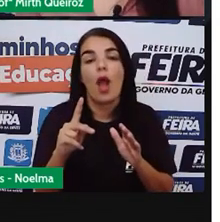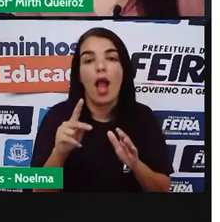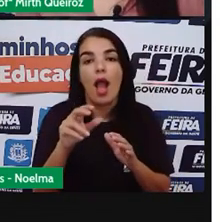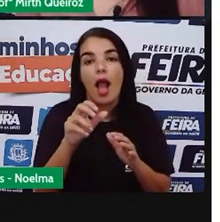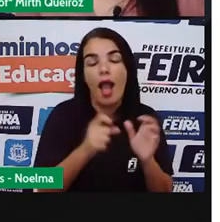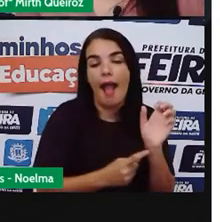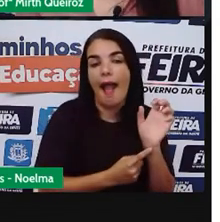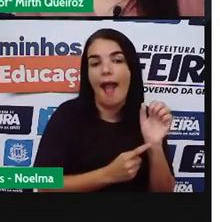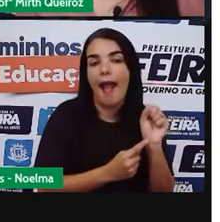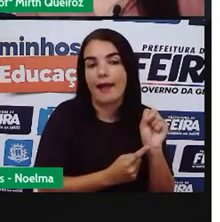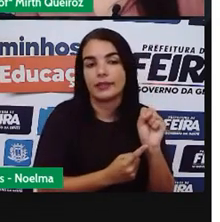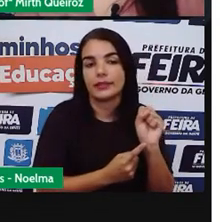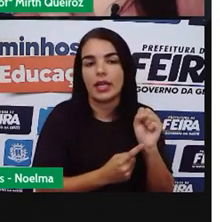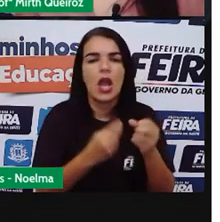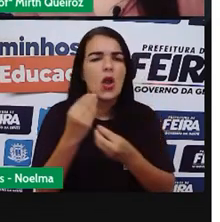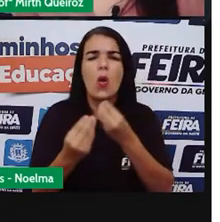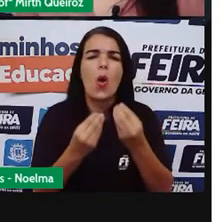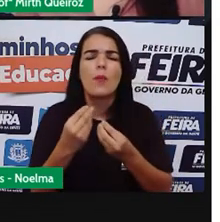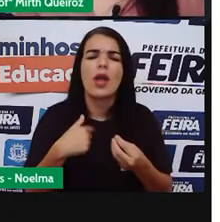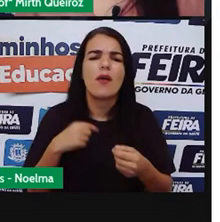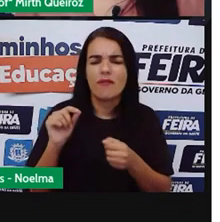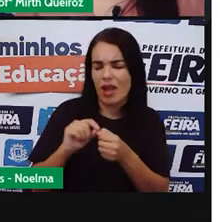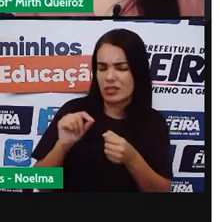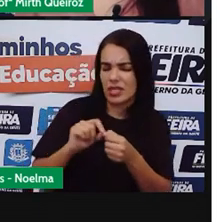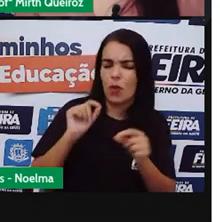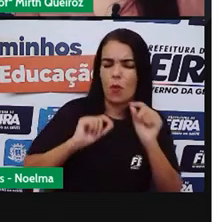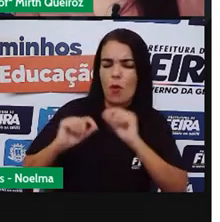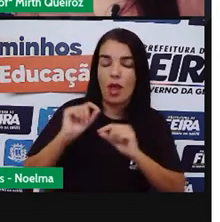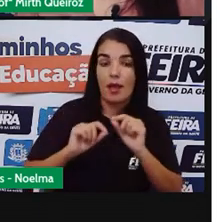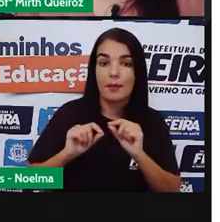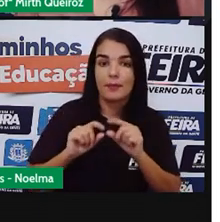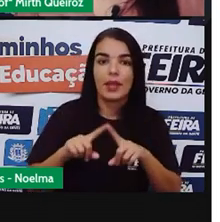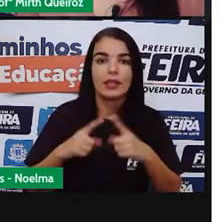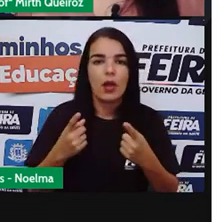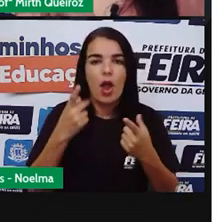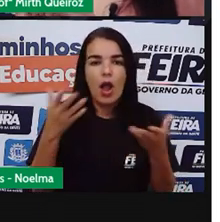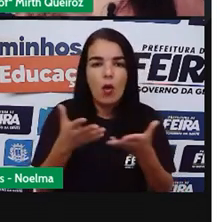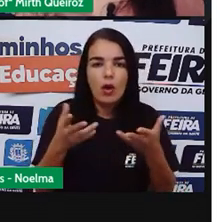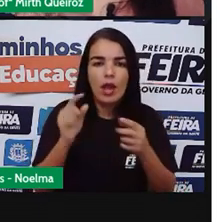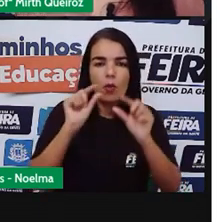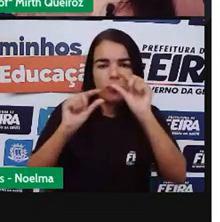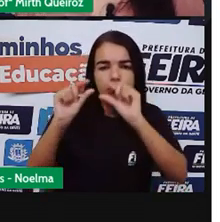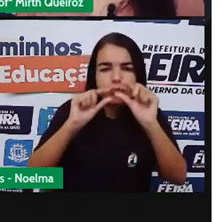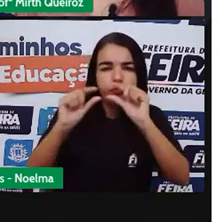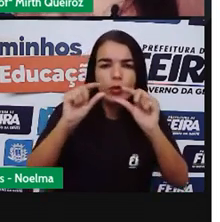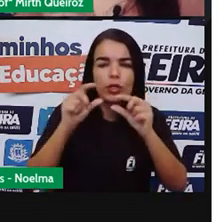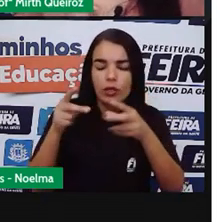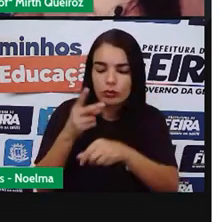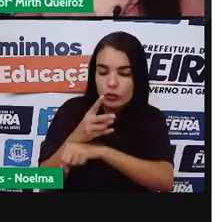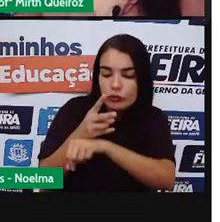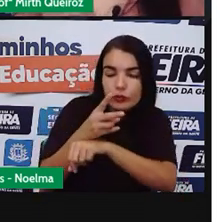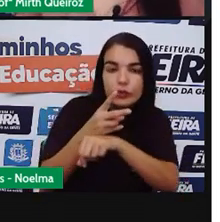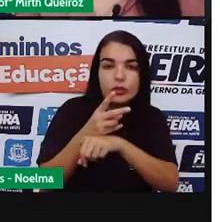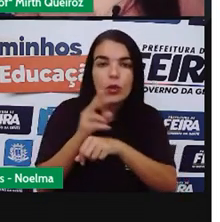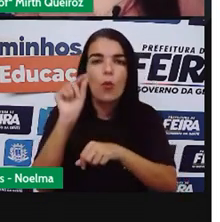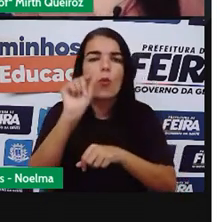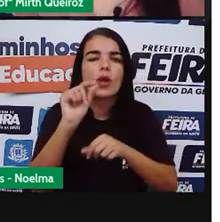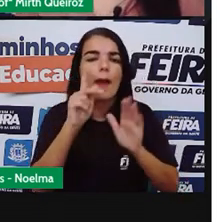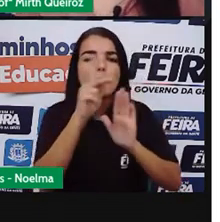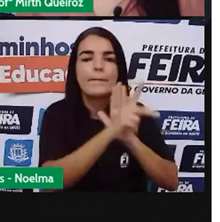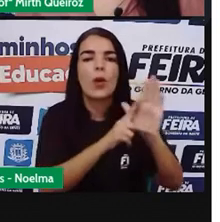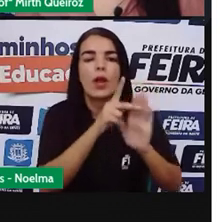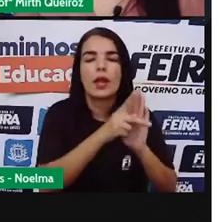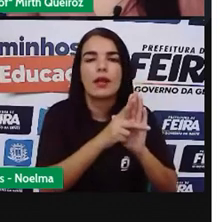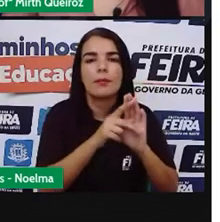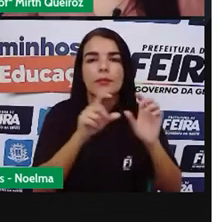Que eu faço Uma poesia? Eu trouxe aqui Para vocês Um videozinho Para vocês Entenderem mais Sobre poemas E